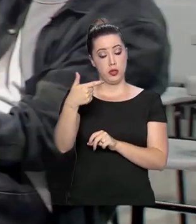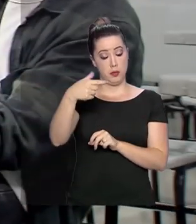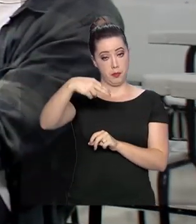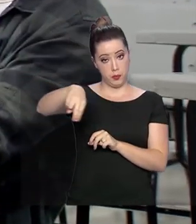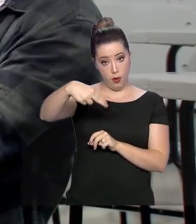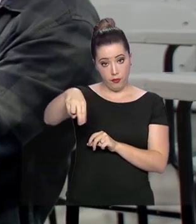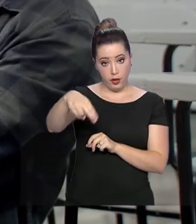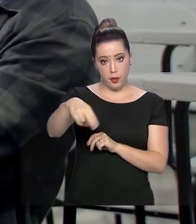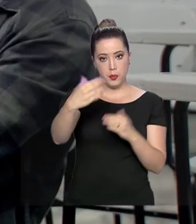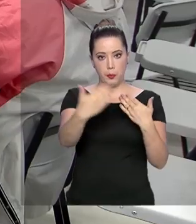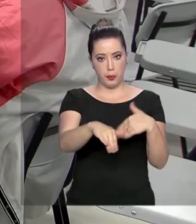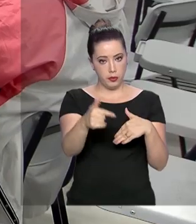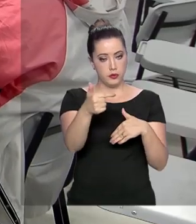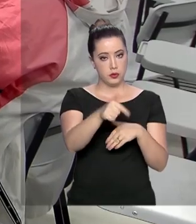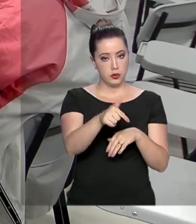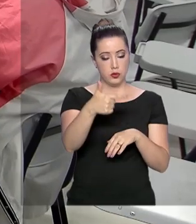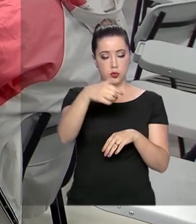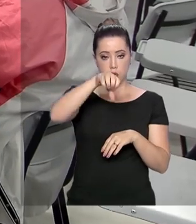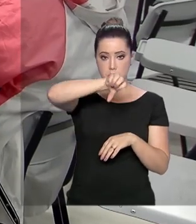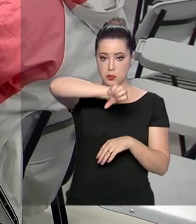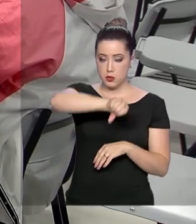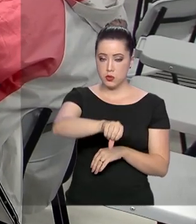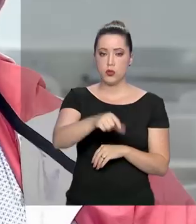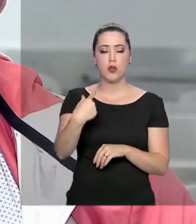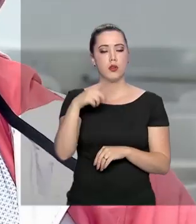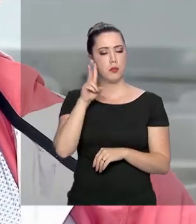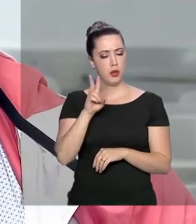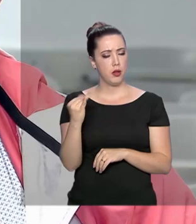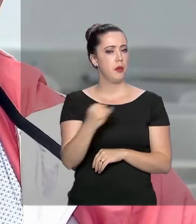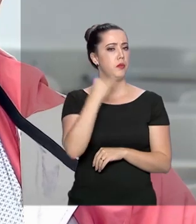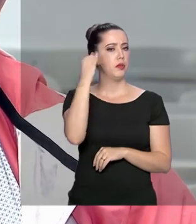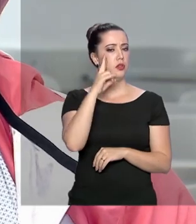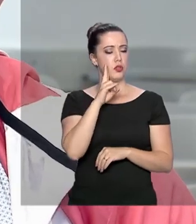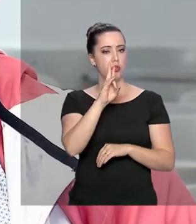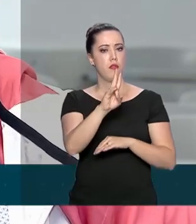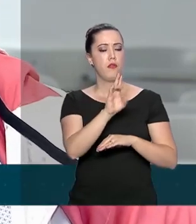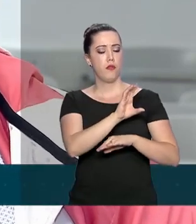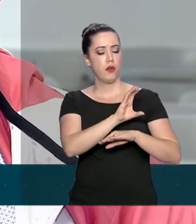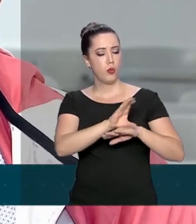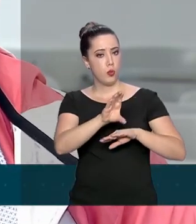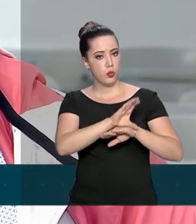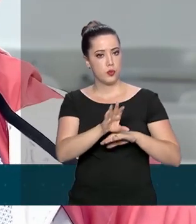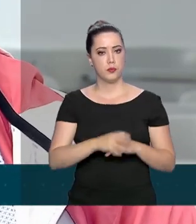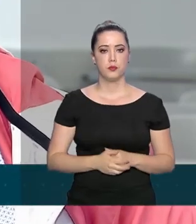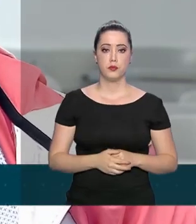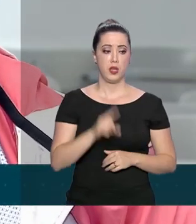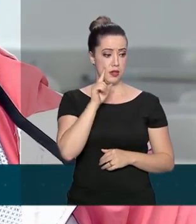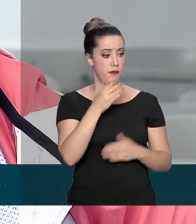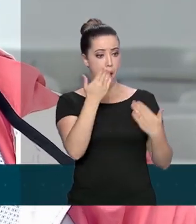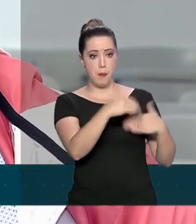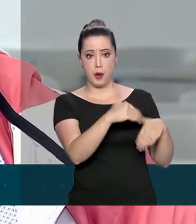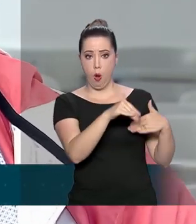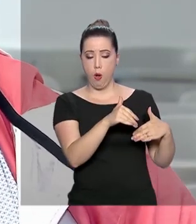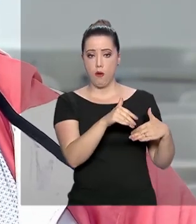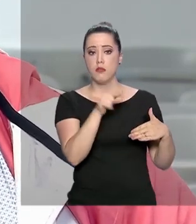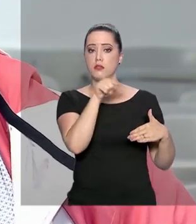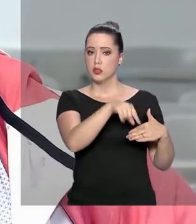também considera importante avaliar a qualidade do ensino superior no Brasil. Tendo uma prova concisa de que aquele curso é realmente bom,